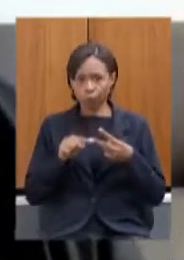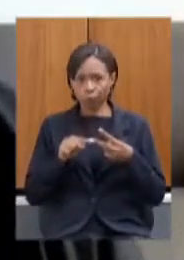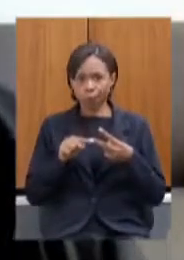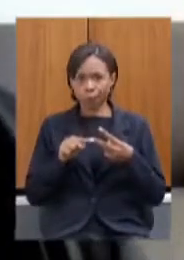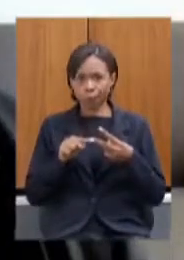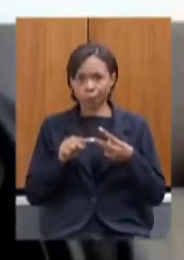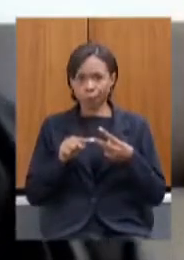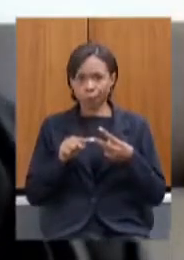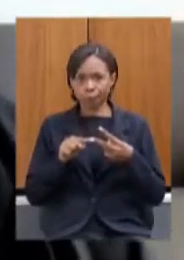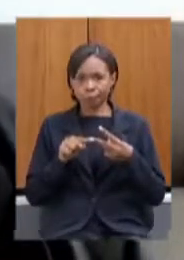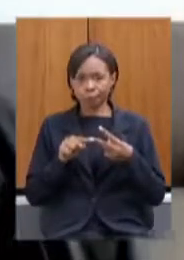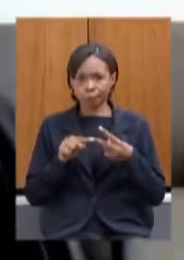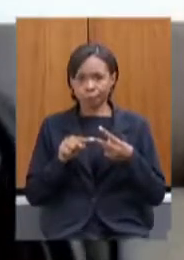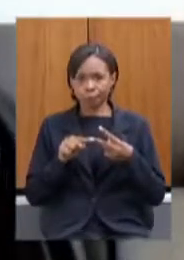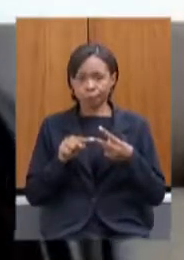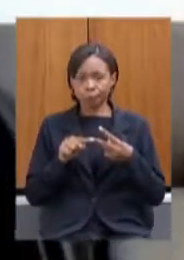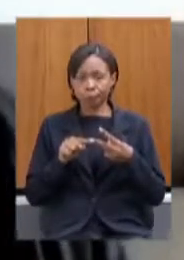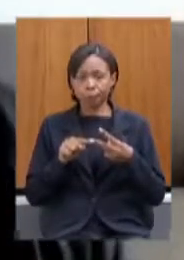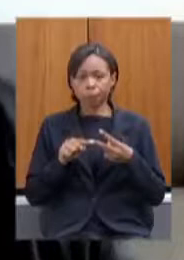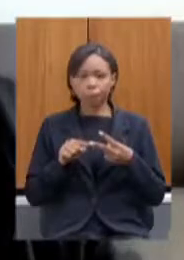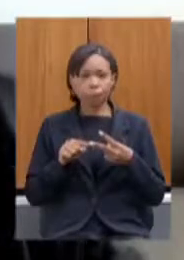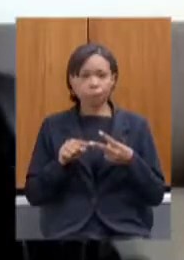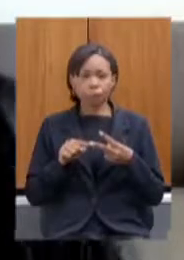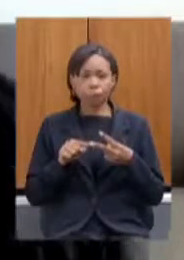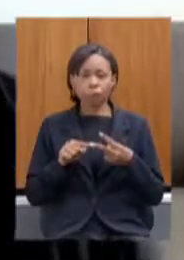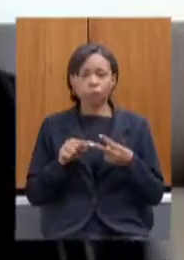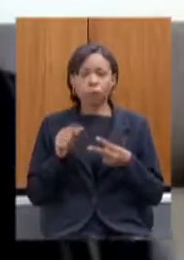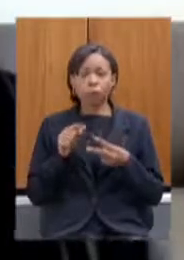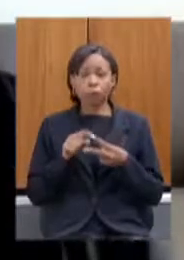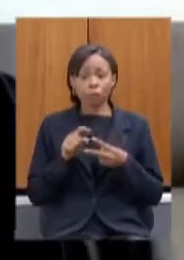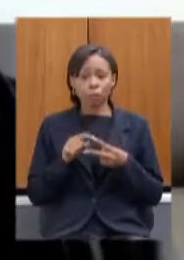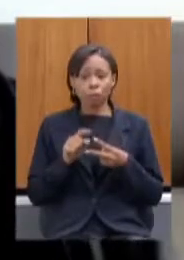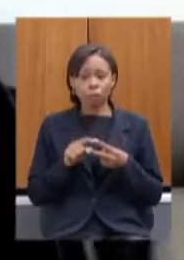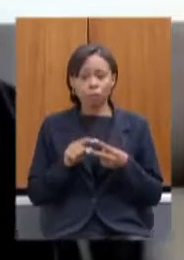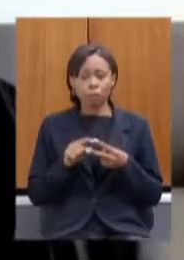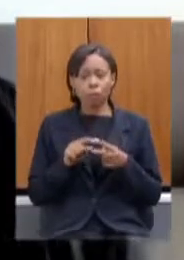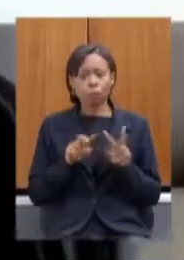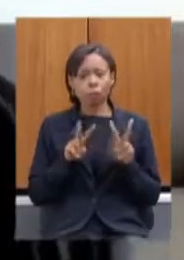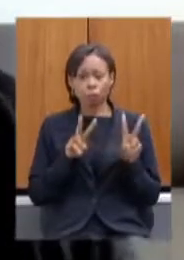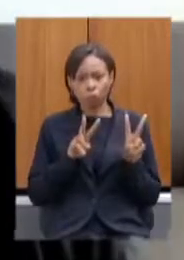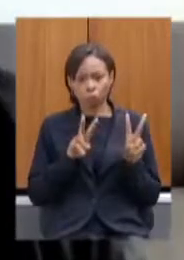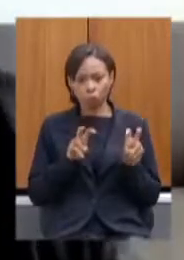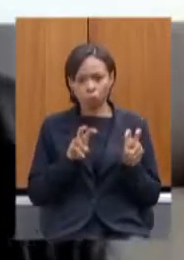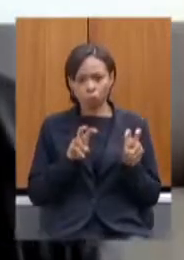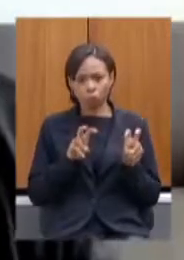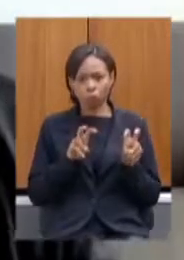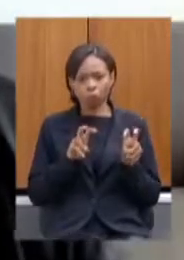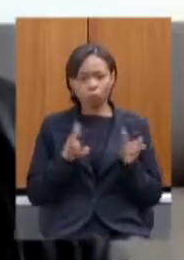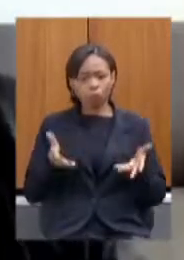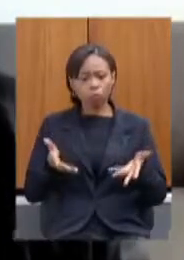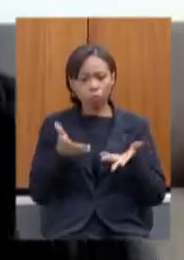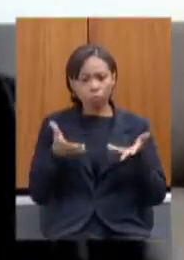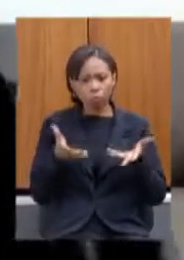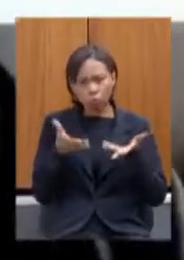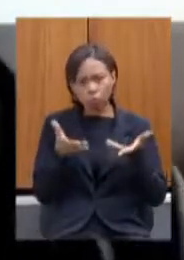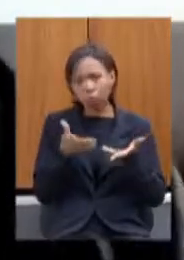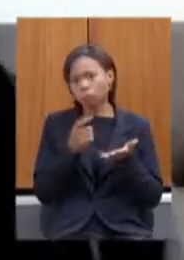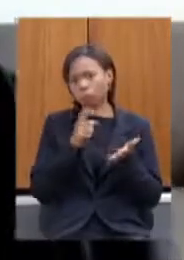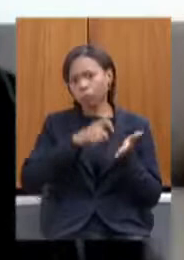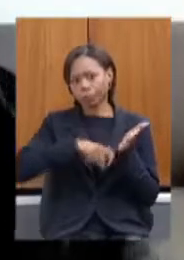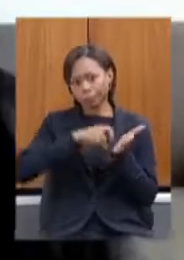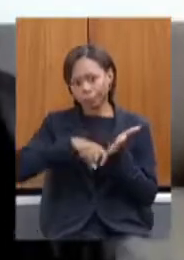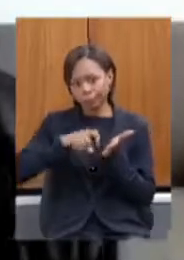uma essa sempre polêmica questão das dos incentivos fiscais ou das renúncios fiscais